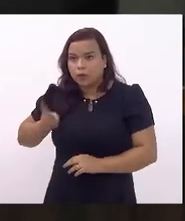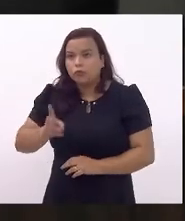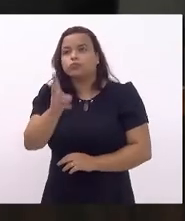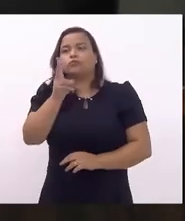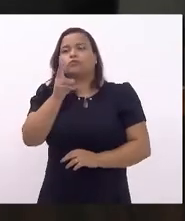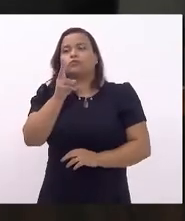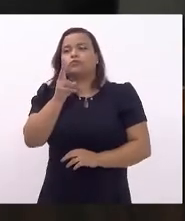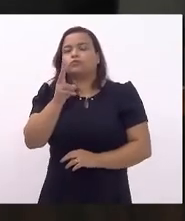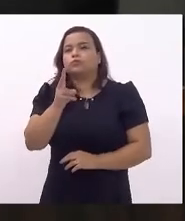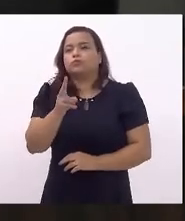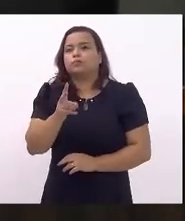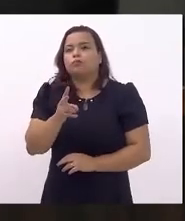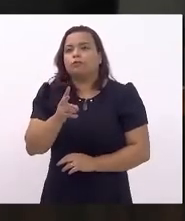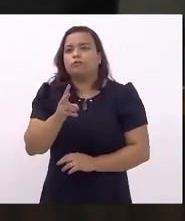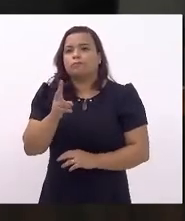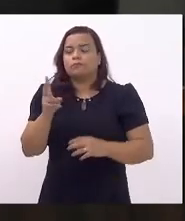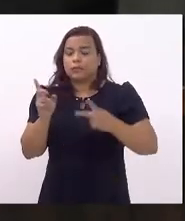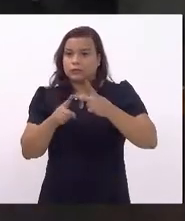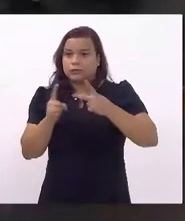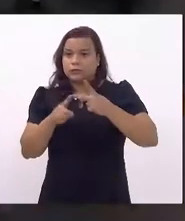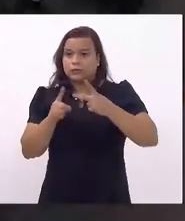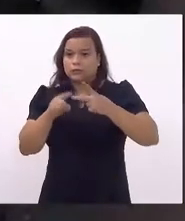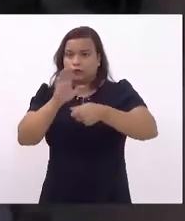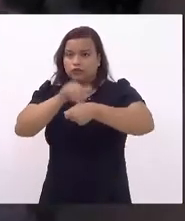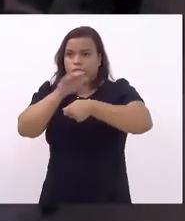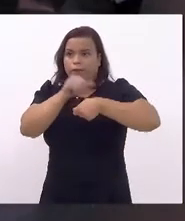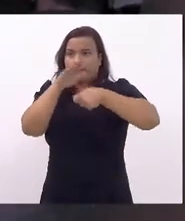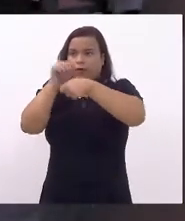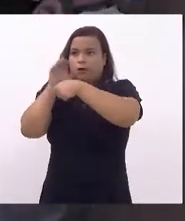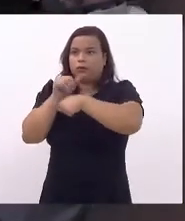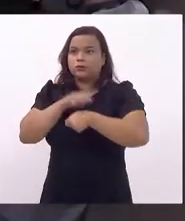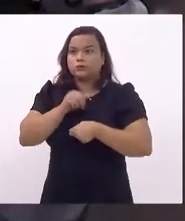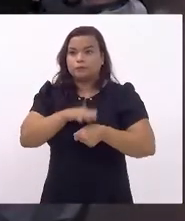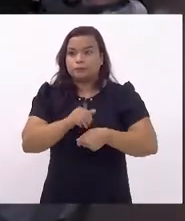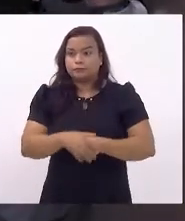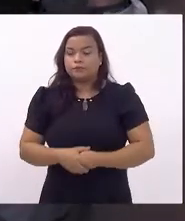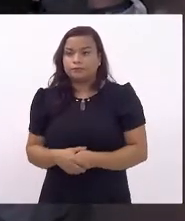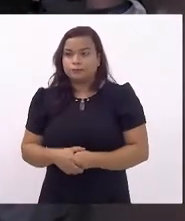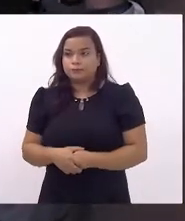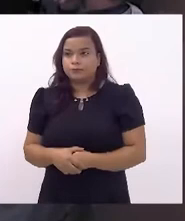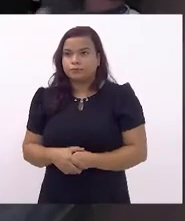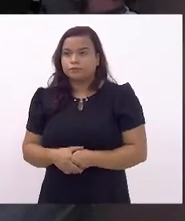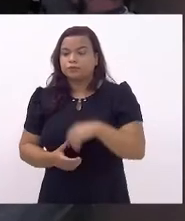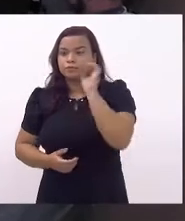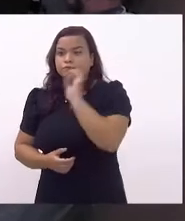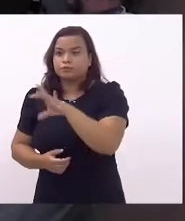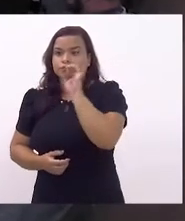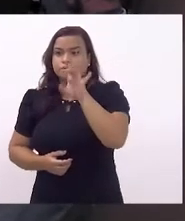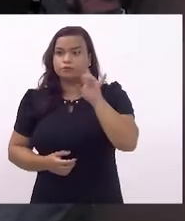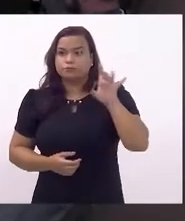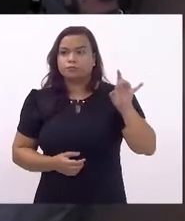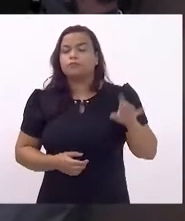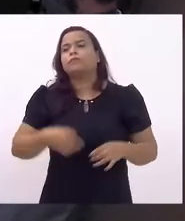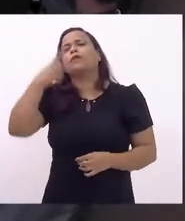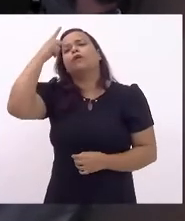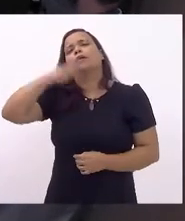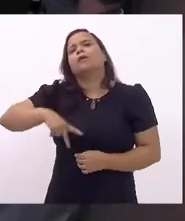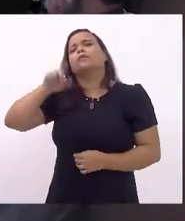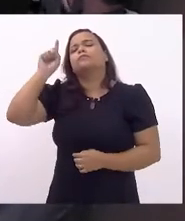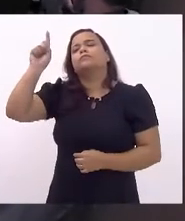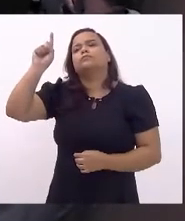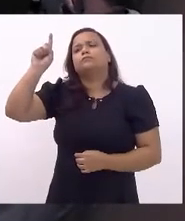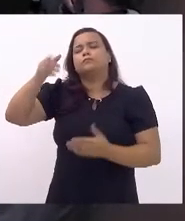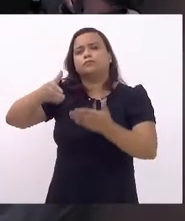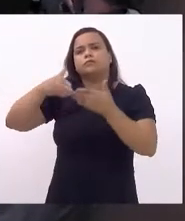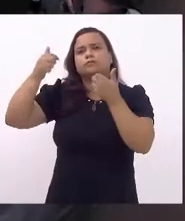à segunda chamada. Senhor presidente, deputado Marcos, é só, professor,